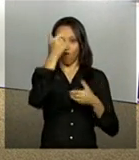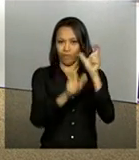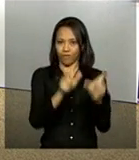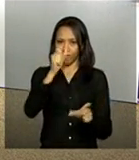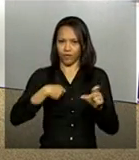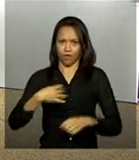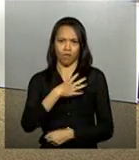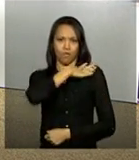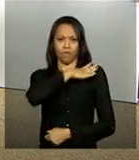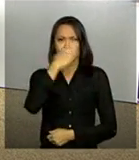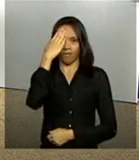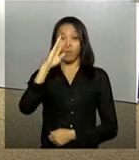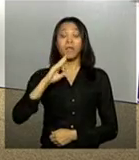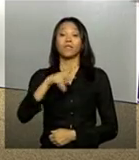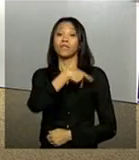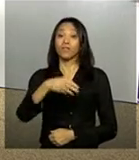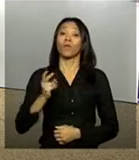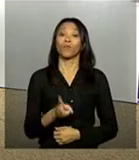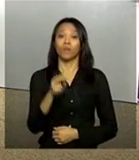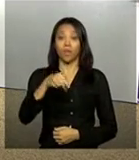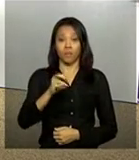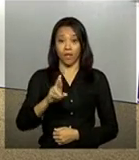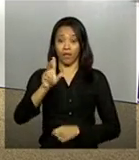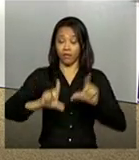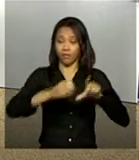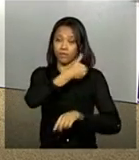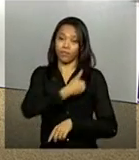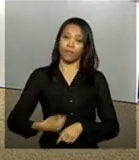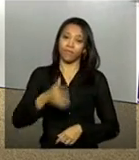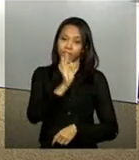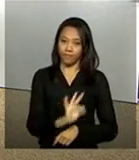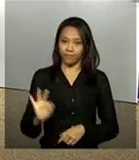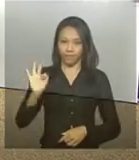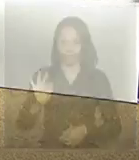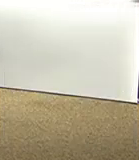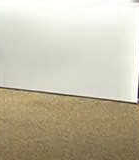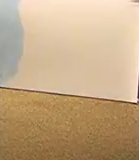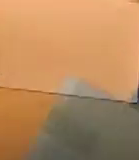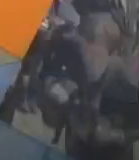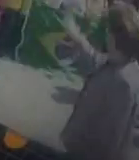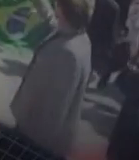generais à presidenta Dilma. Continue com a gente na NBR, a TV do Governo Federal.